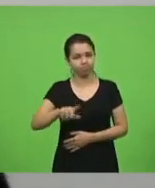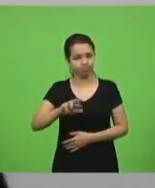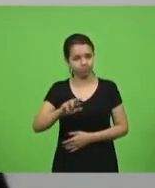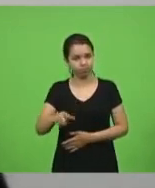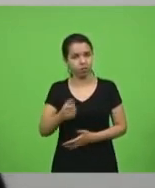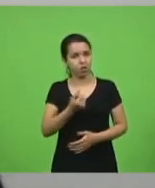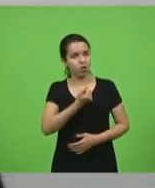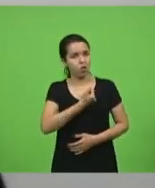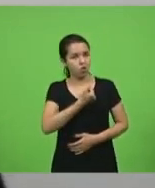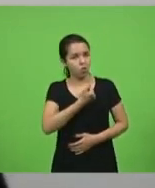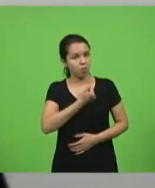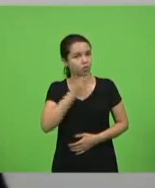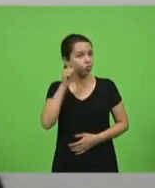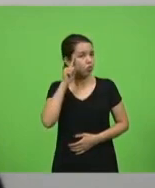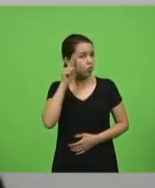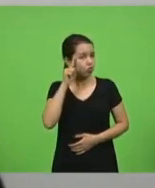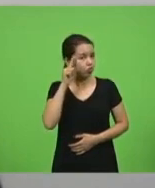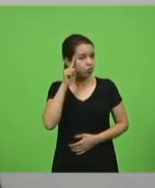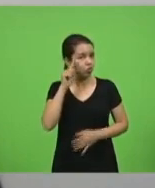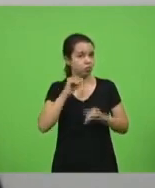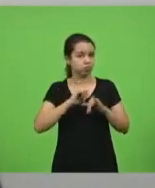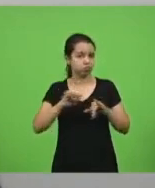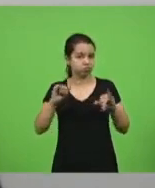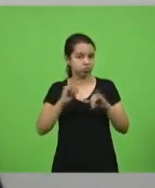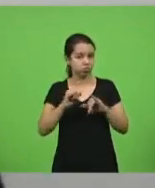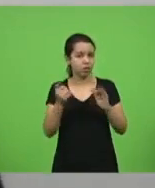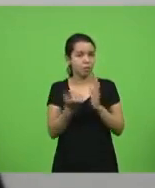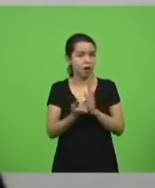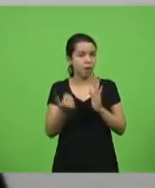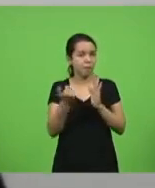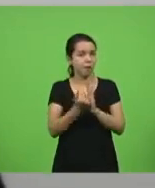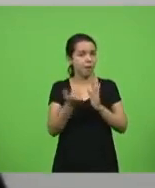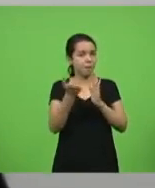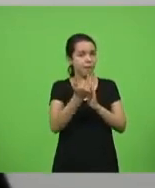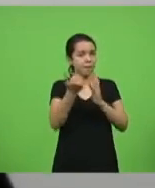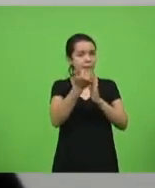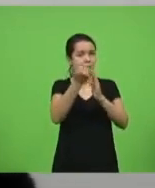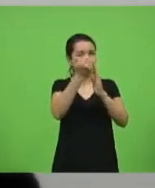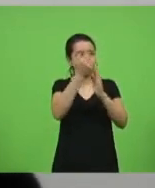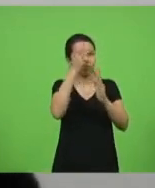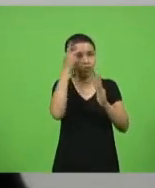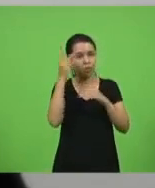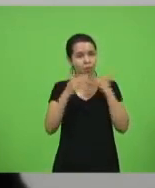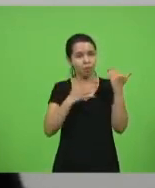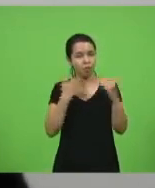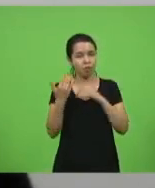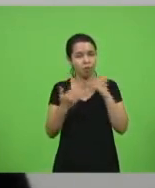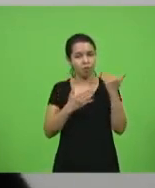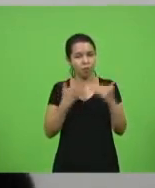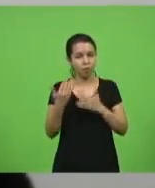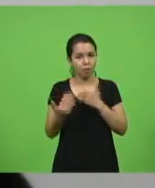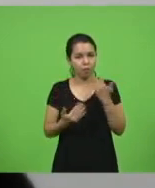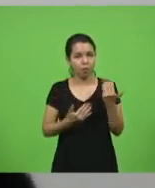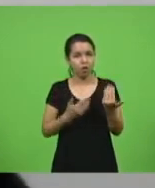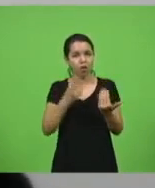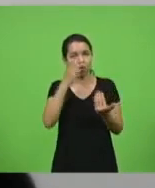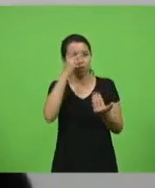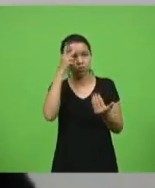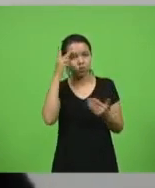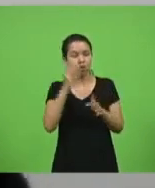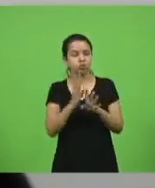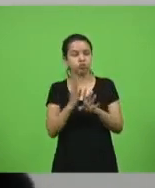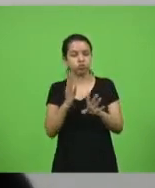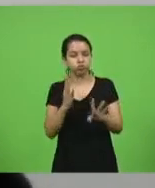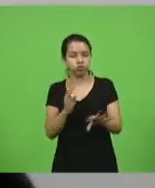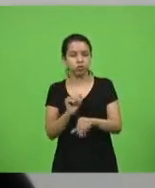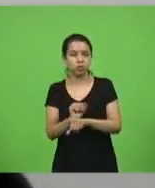diariamente e a cada dia mais pessoas morrem desta doença e mais gente nas listas de espera